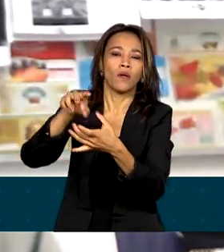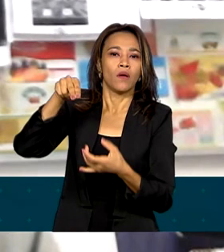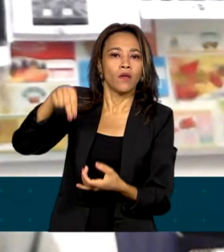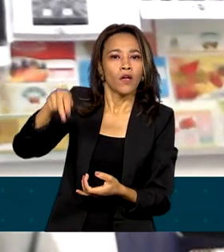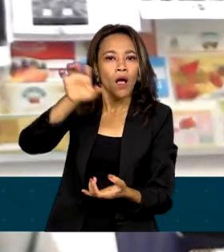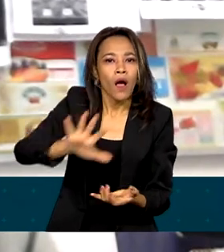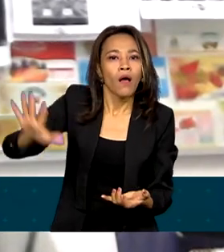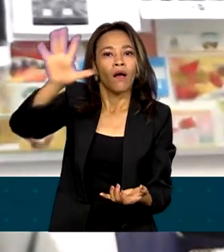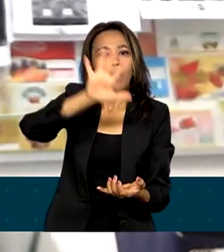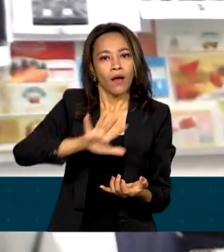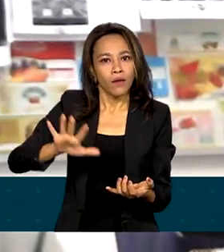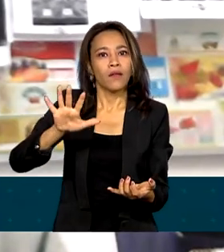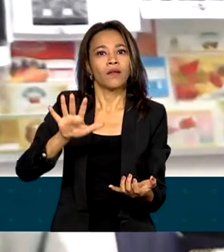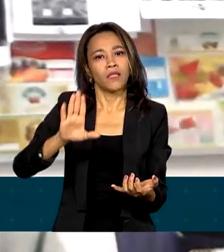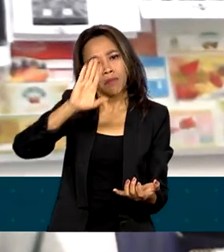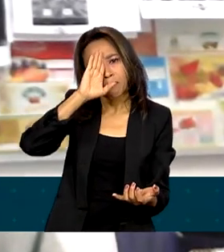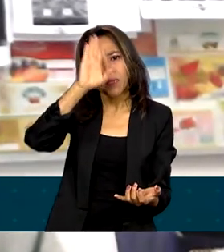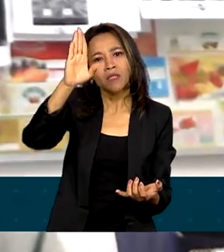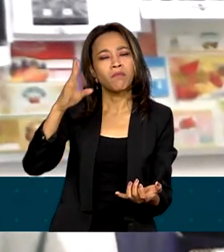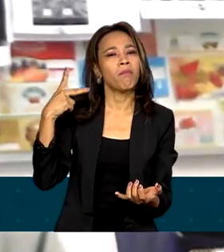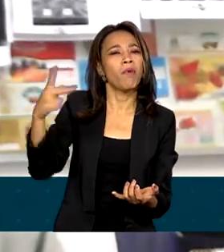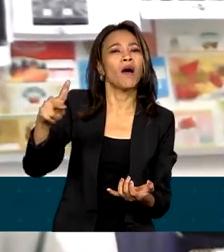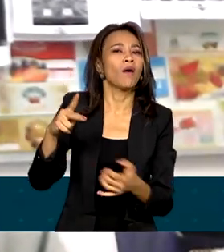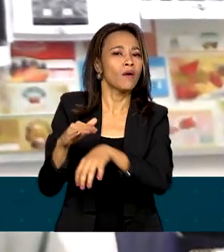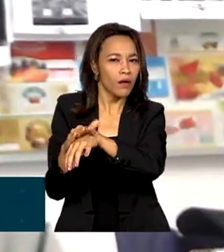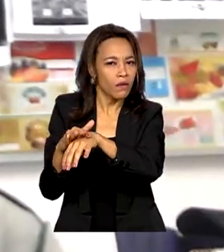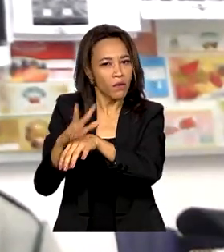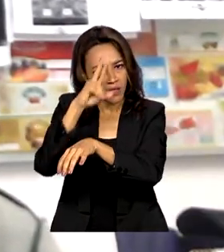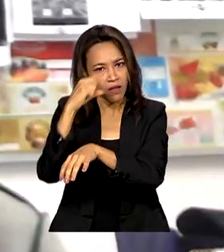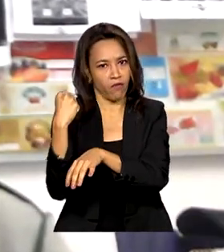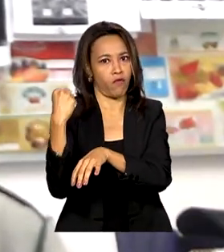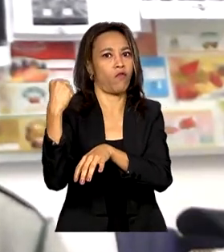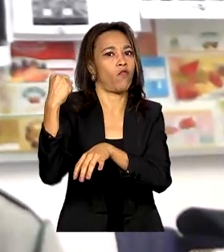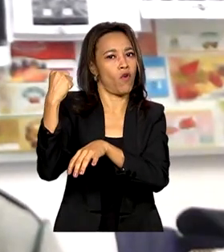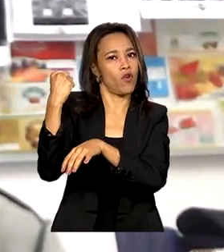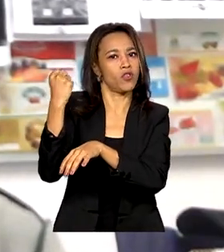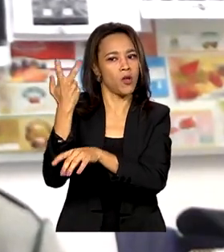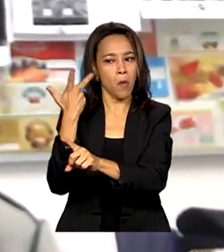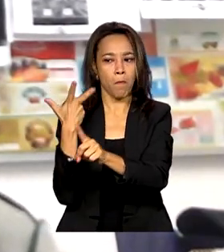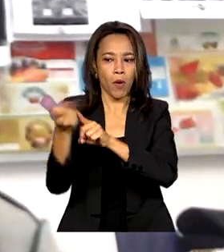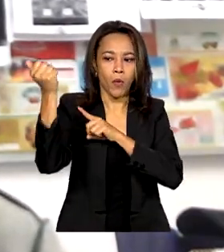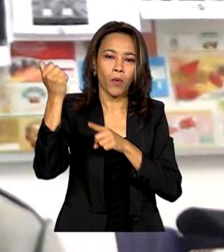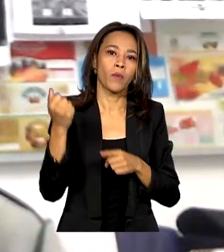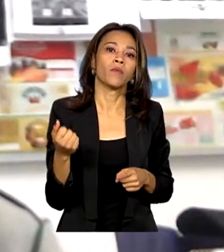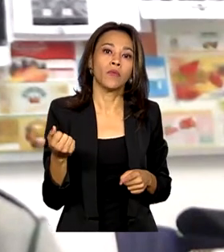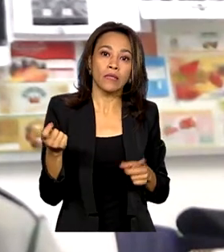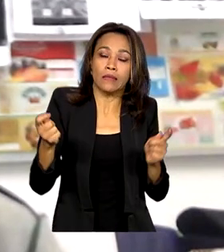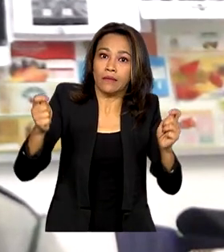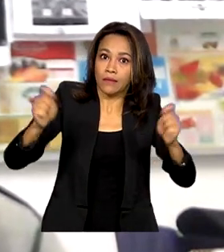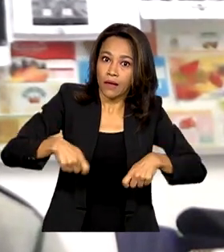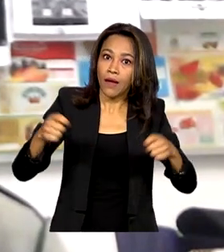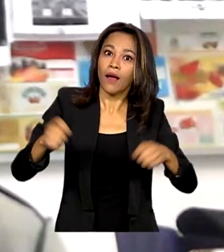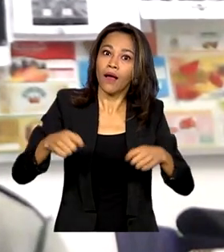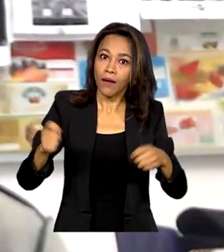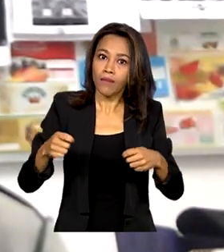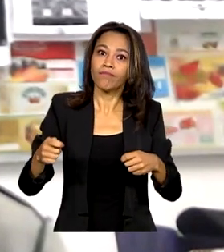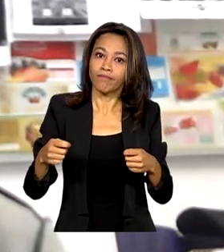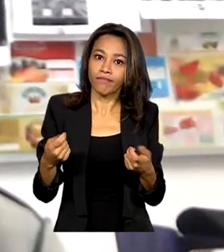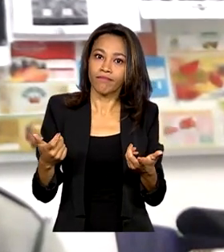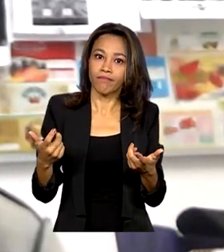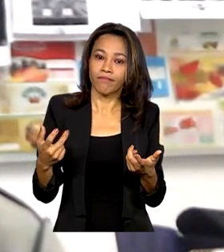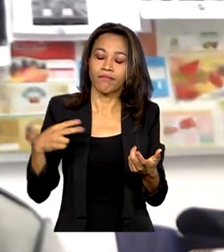que resiste à principal praga lá da região e é bem tolerante a uma das principais doenças